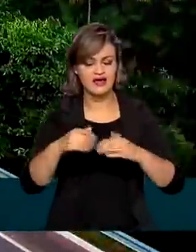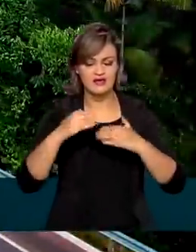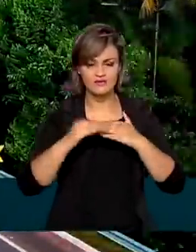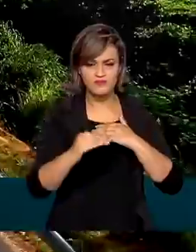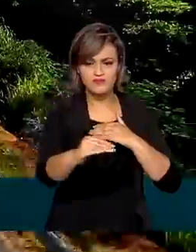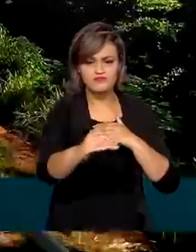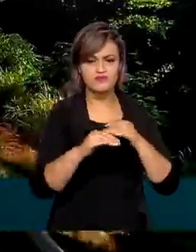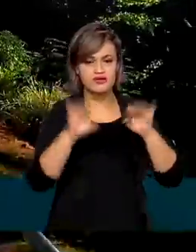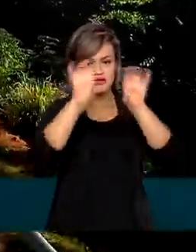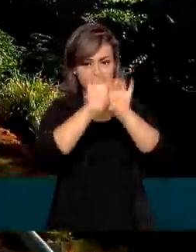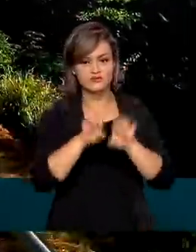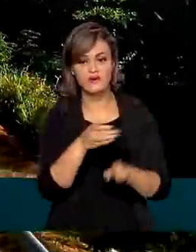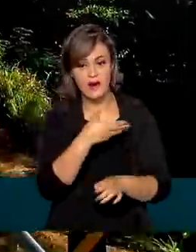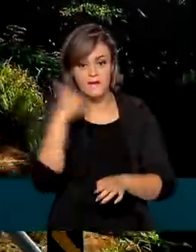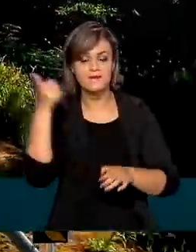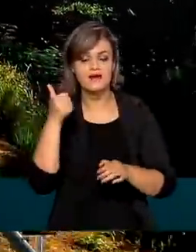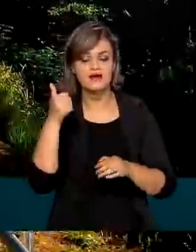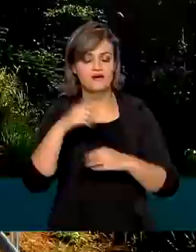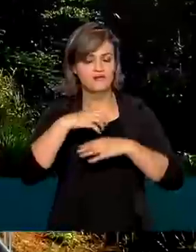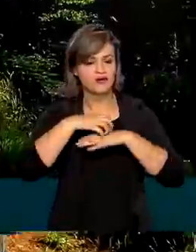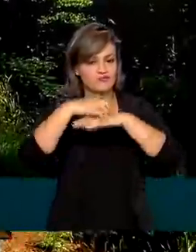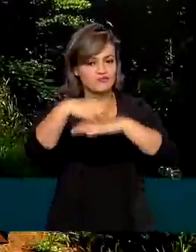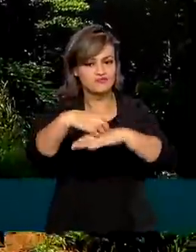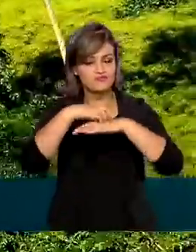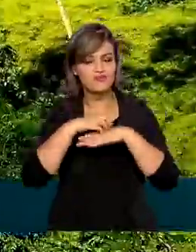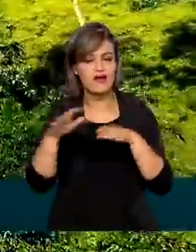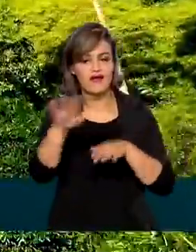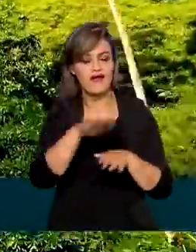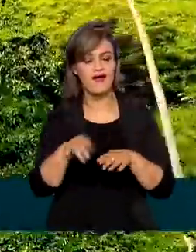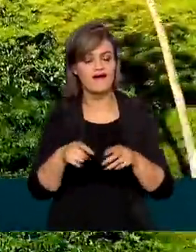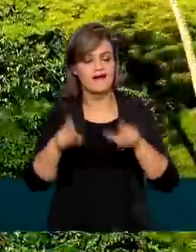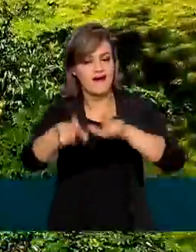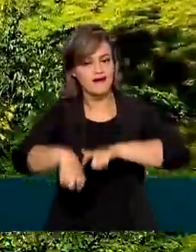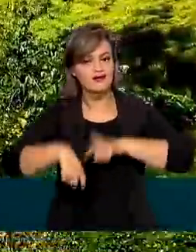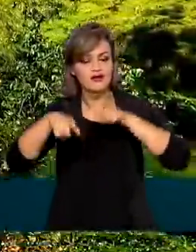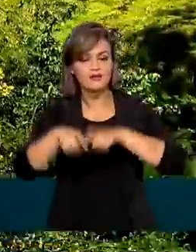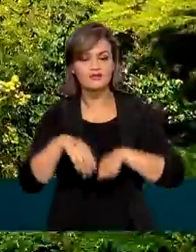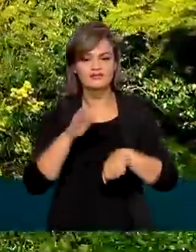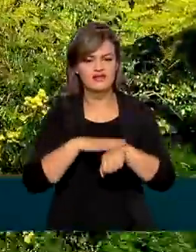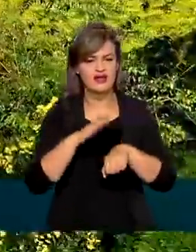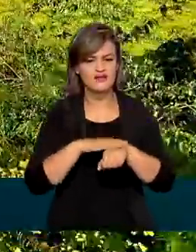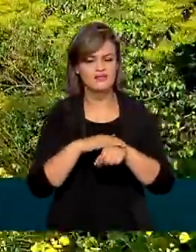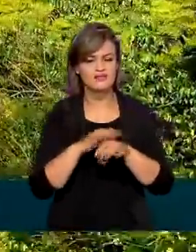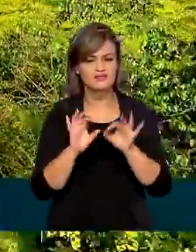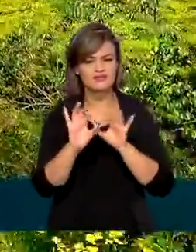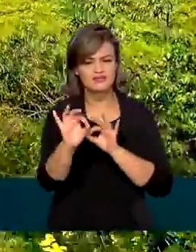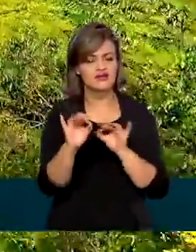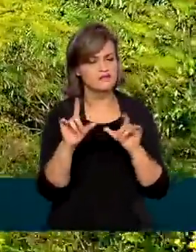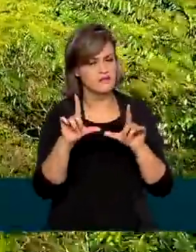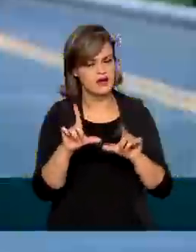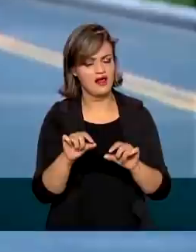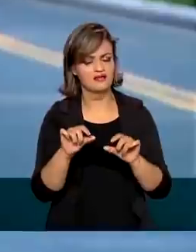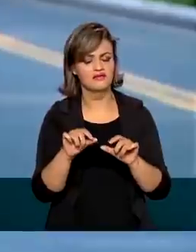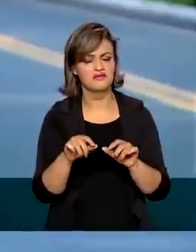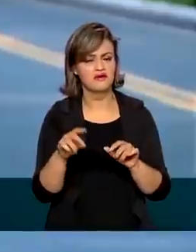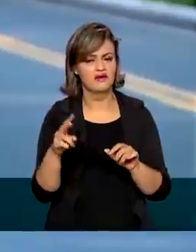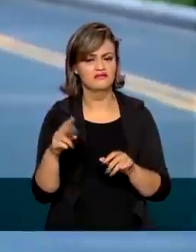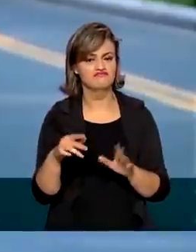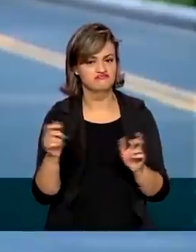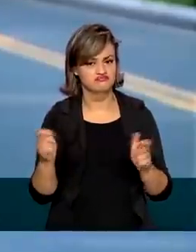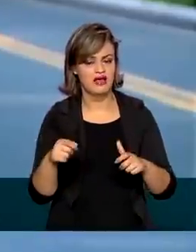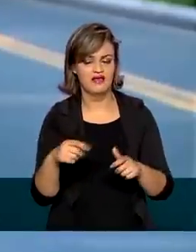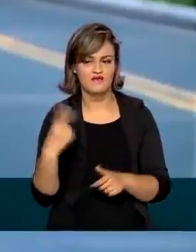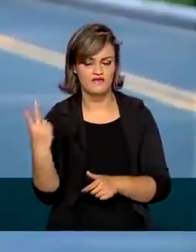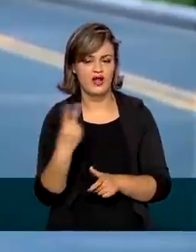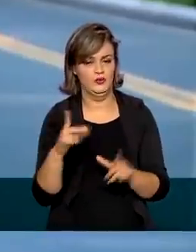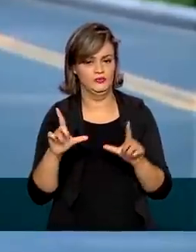infraestrutura para o escoamento da produção agrícola, reduzindo o tempo de viagem e o valor do frete. Aqui em novo